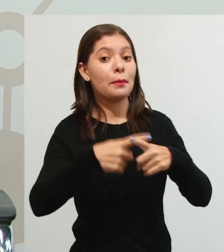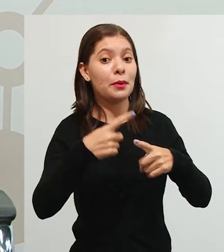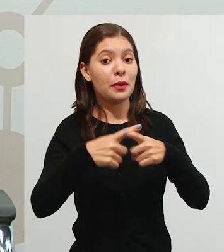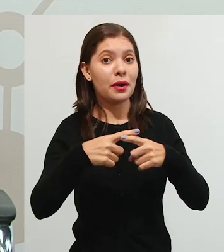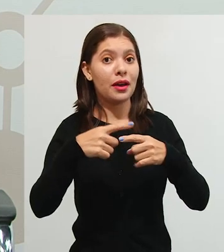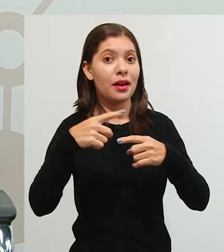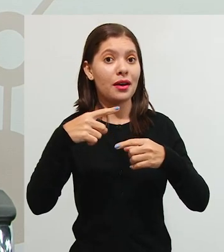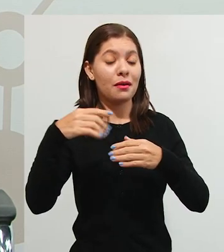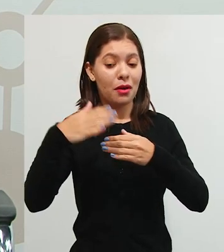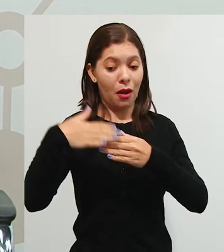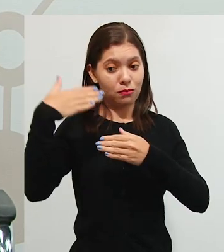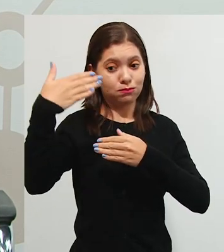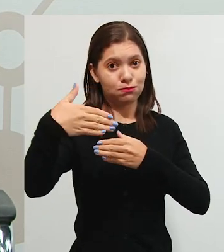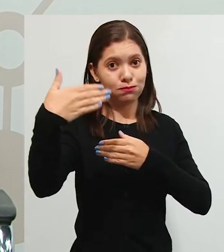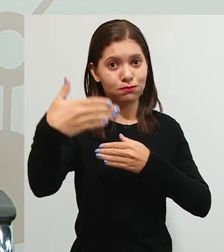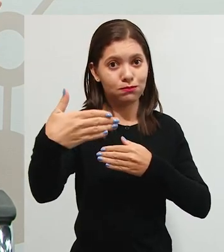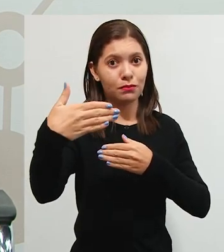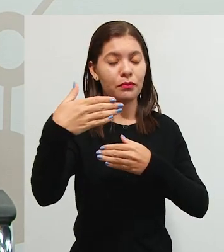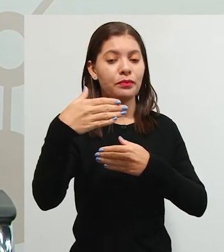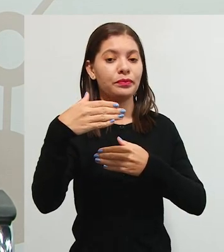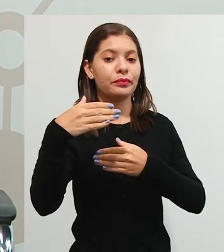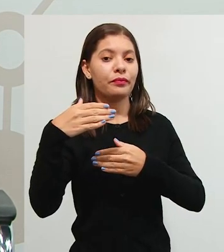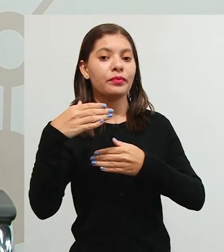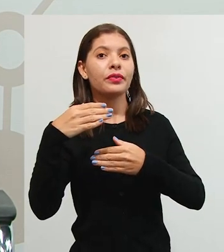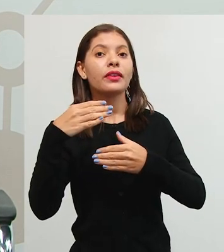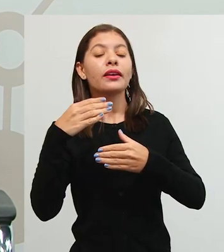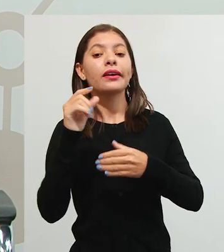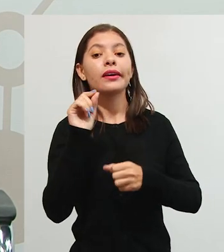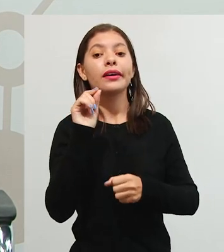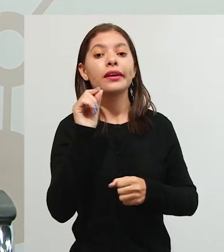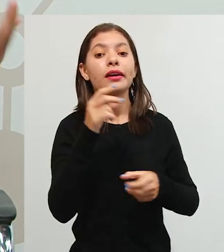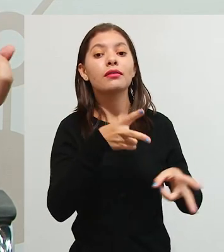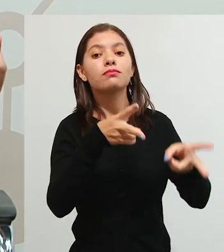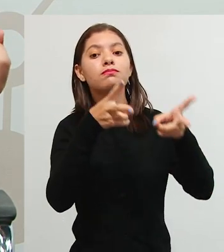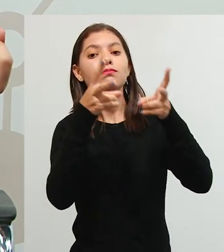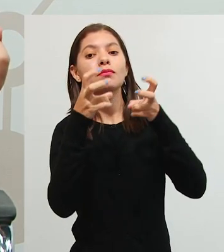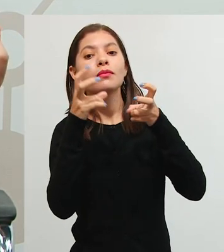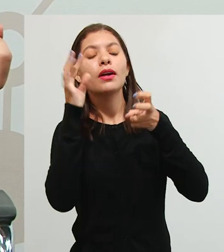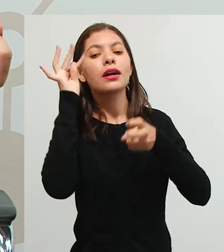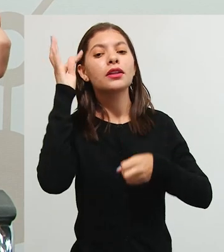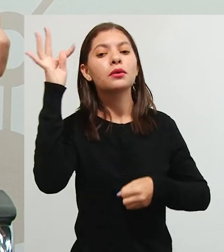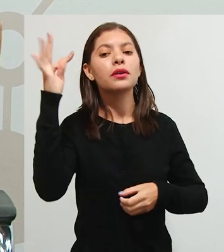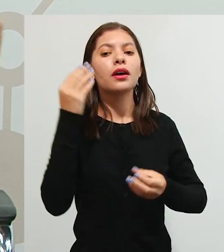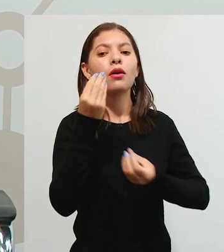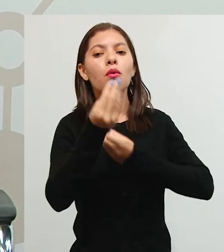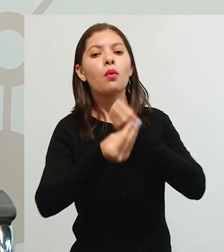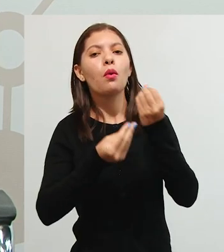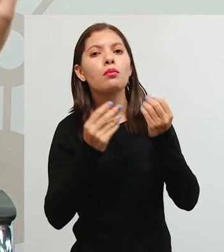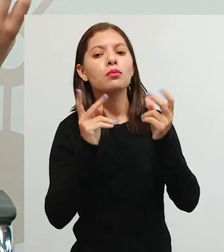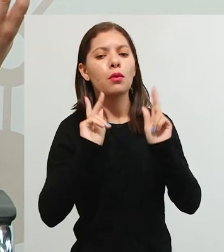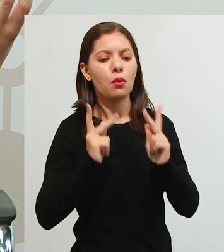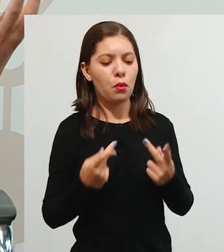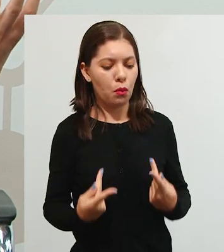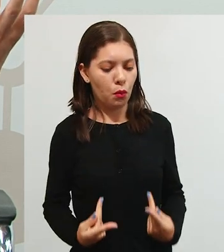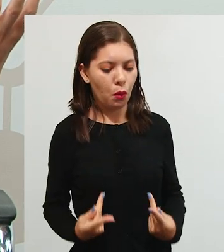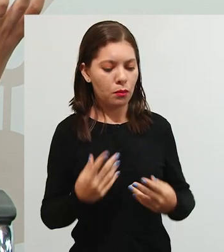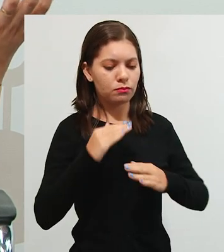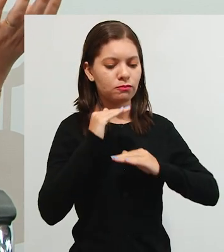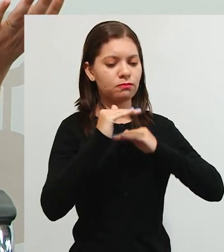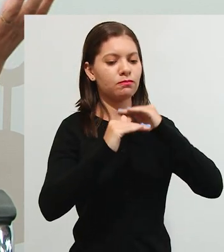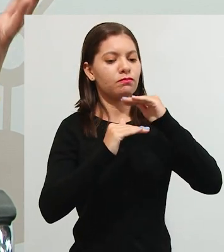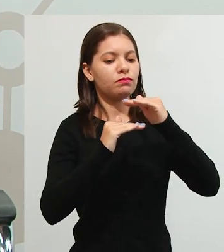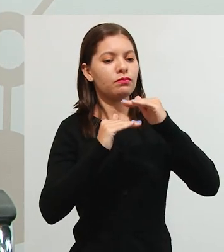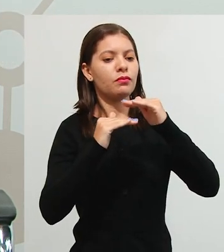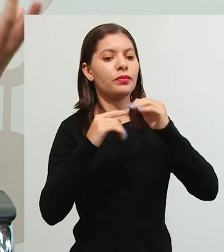frente a gente vai partindo, então, dessas concepções de como o homem se desenvolve, e a partir desse desenvolvimento